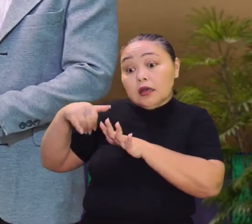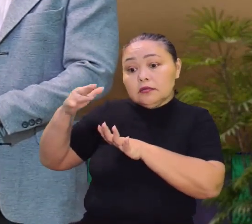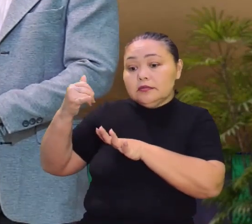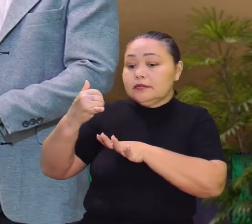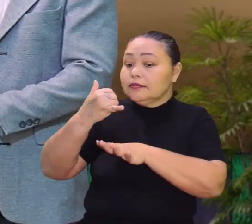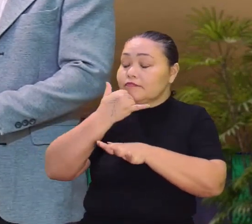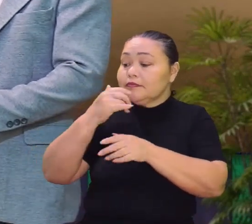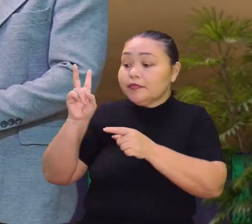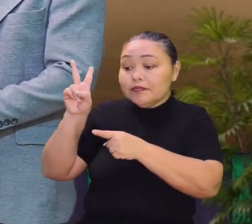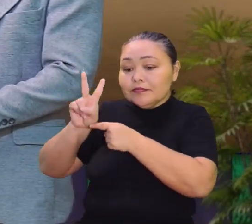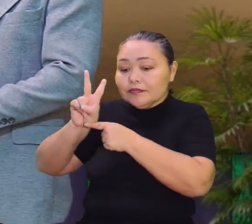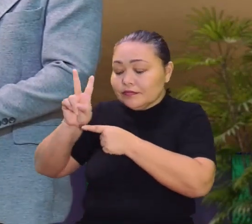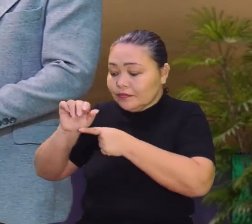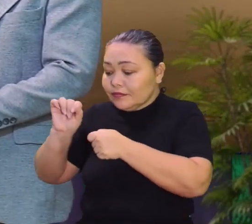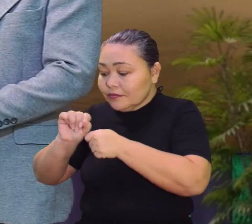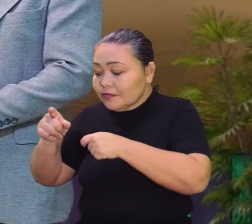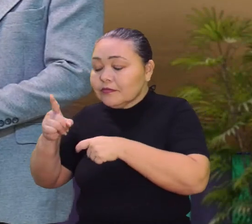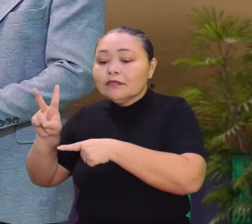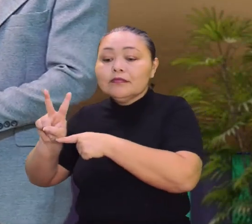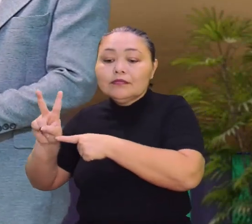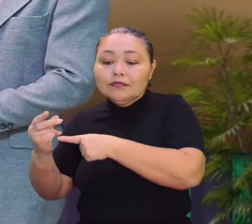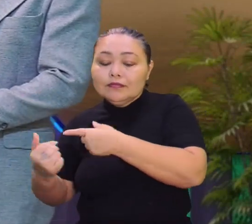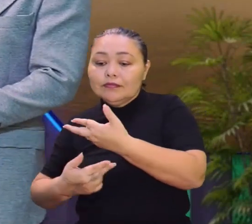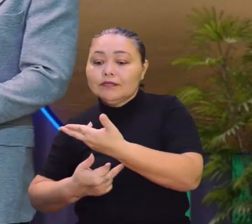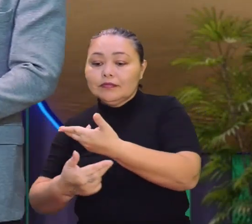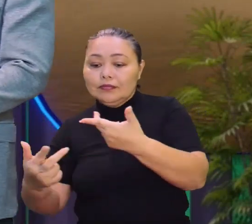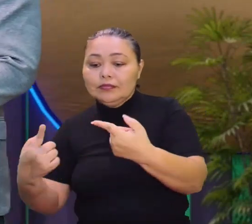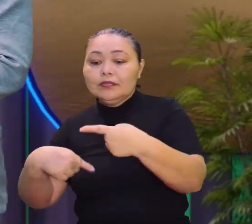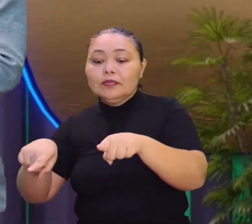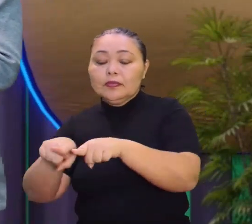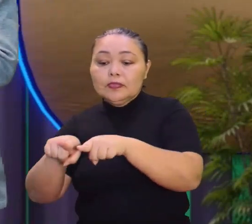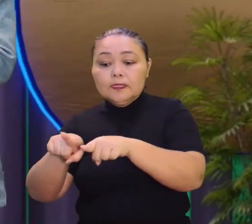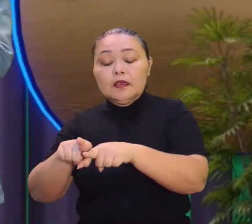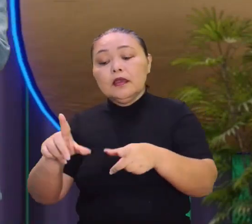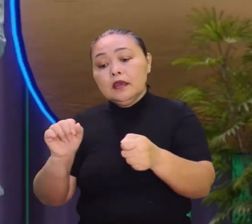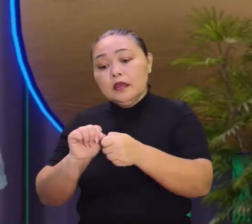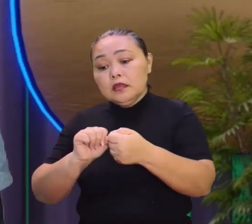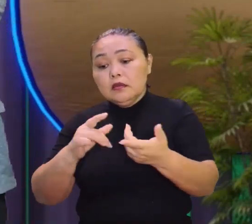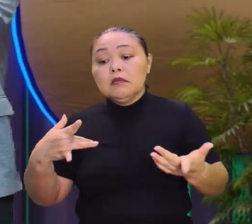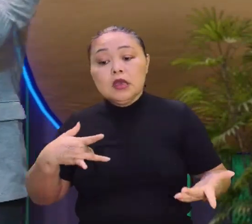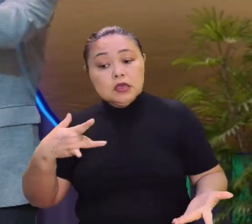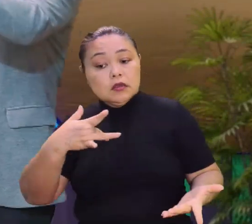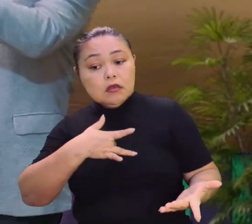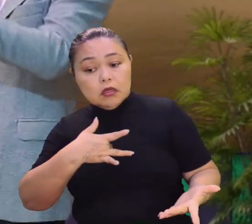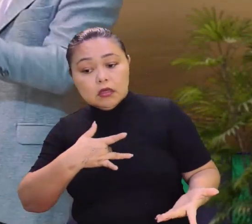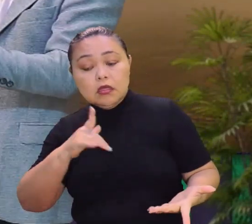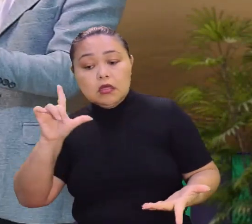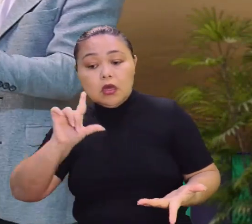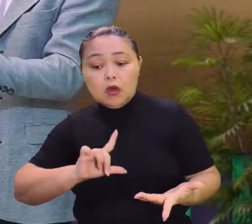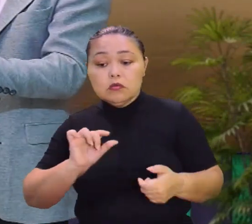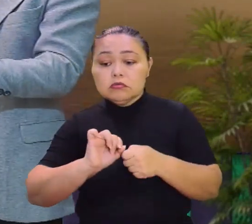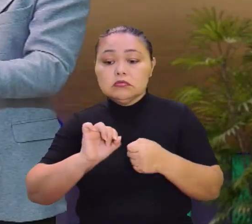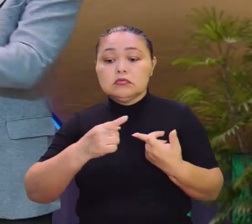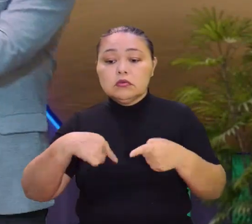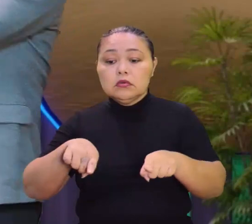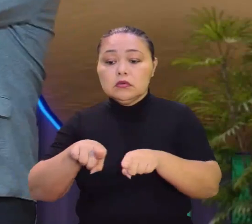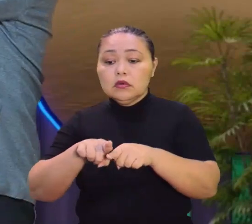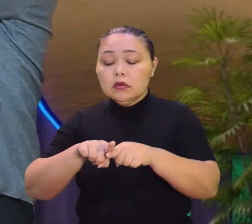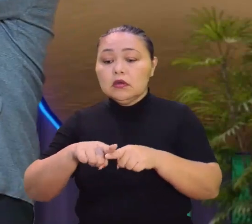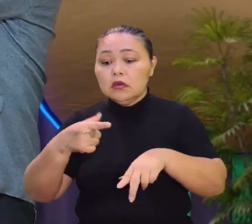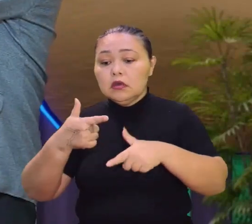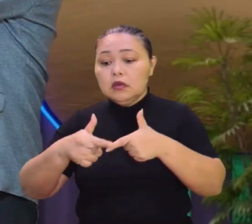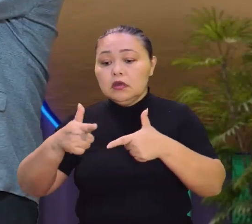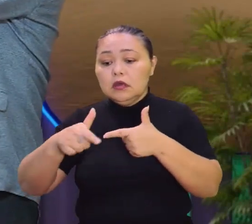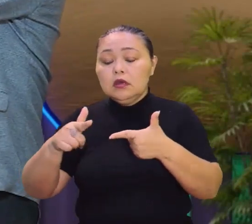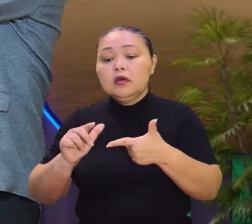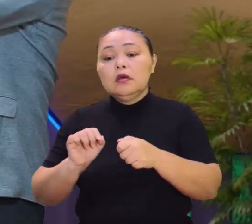agride menos também a nossa saúde. Com certeza. Inclusive, é um desafio muito grande fazer isso que você está falando, porque o você